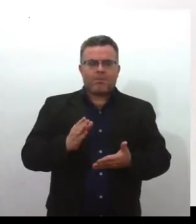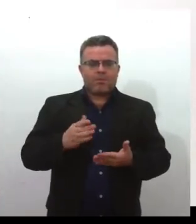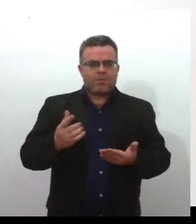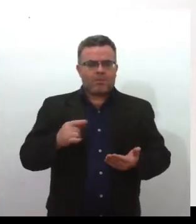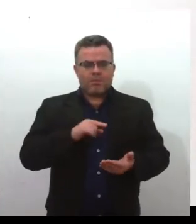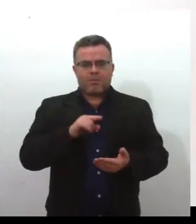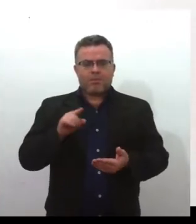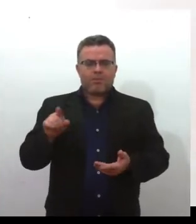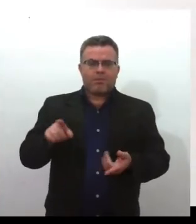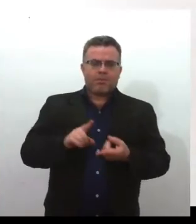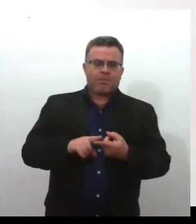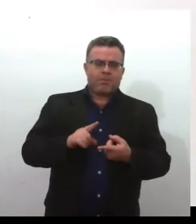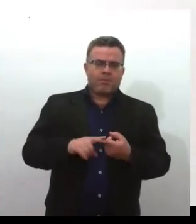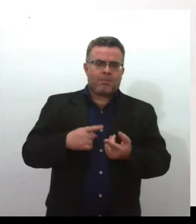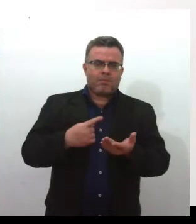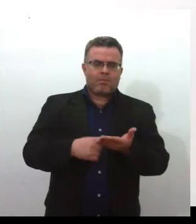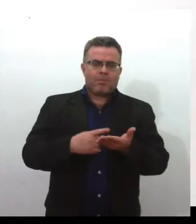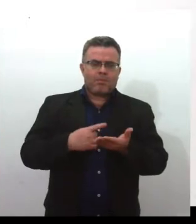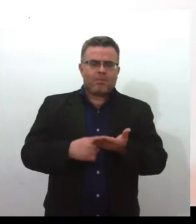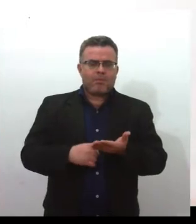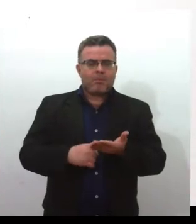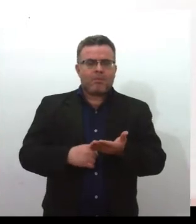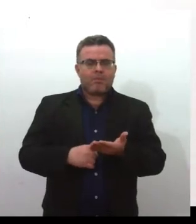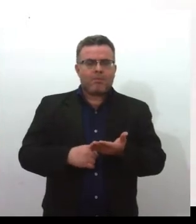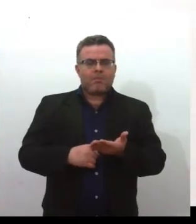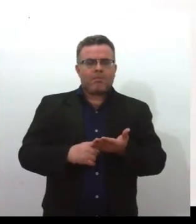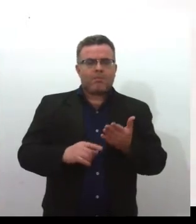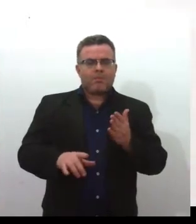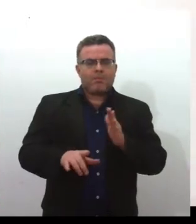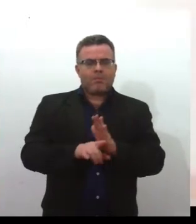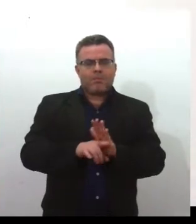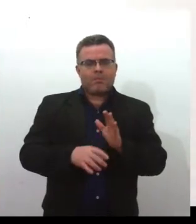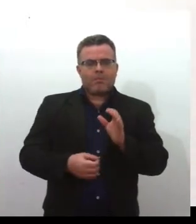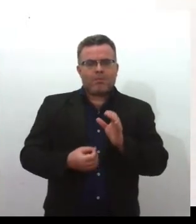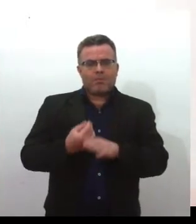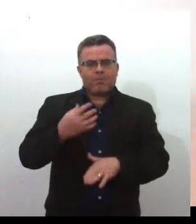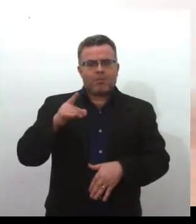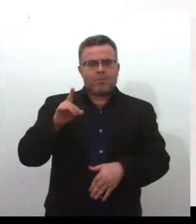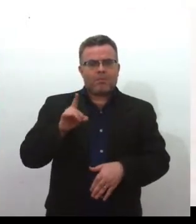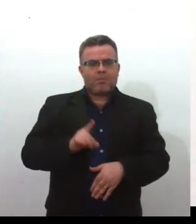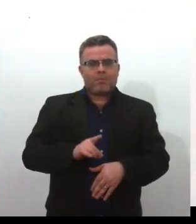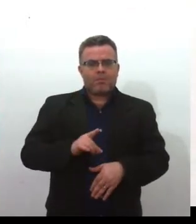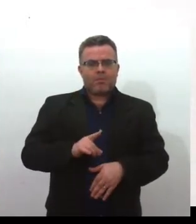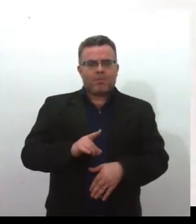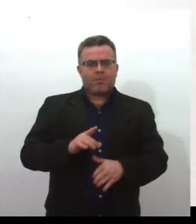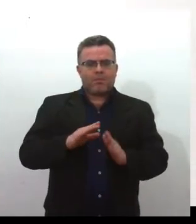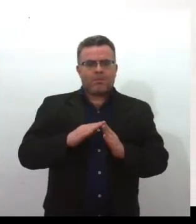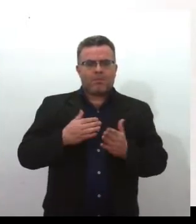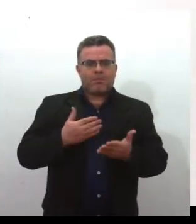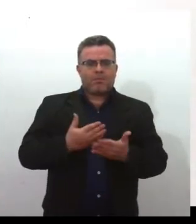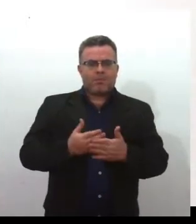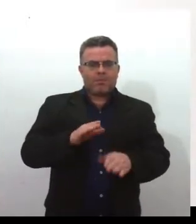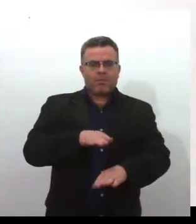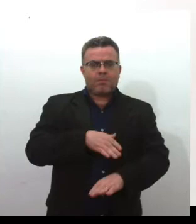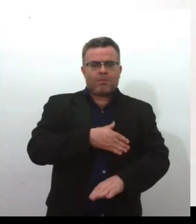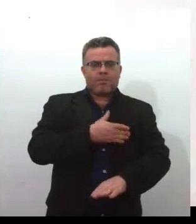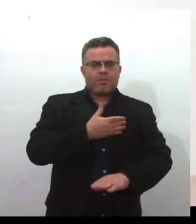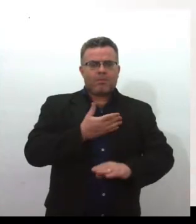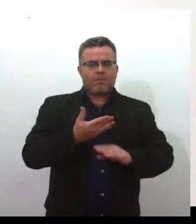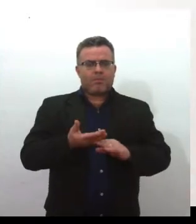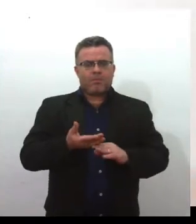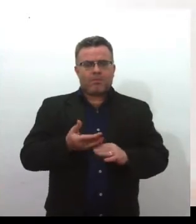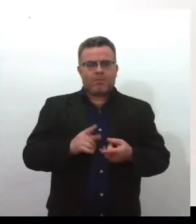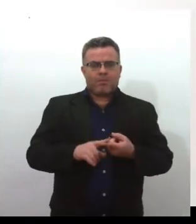cria, através de lei, a categoria diretor escolar, o concurso e a carreira, assim como também